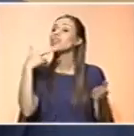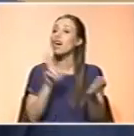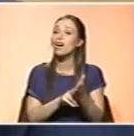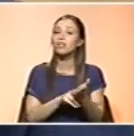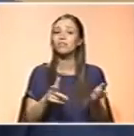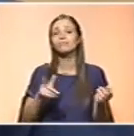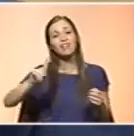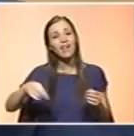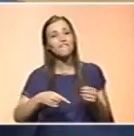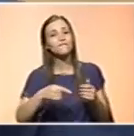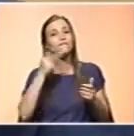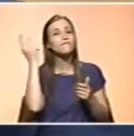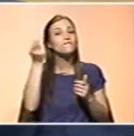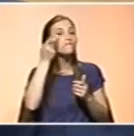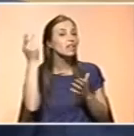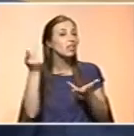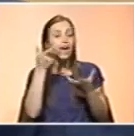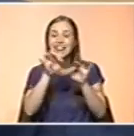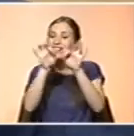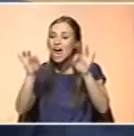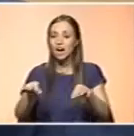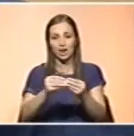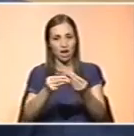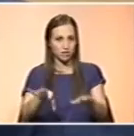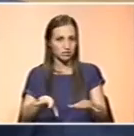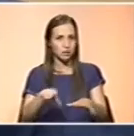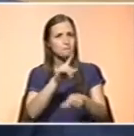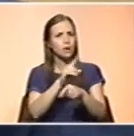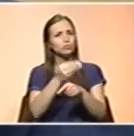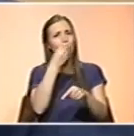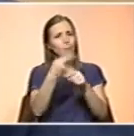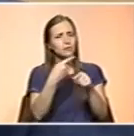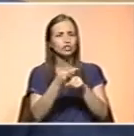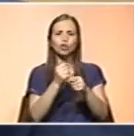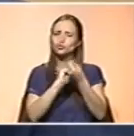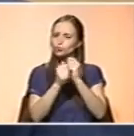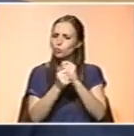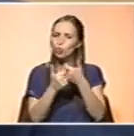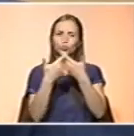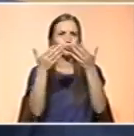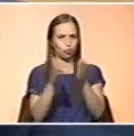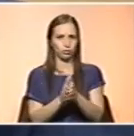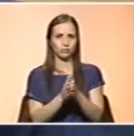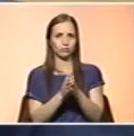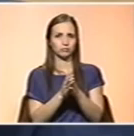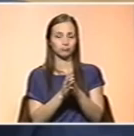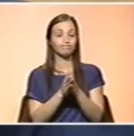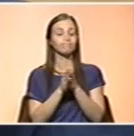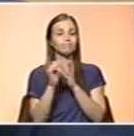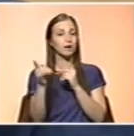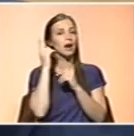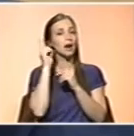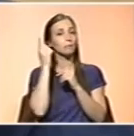ter uma vida perfeitamente igual a das outras crianças, mesmo até na alimentação, no desporto, tudo isso. E, portanto, isso é necessário